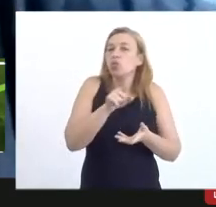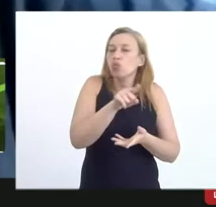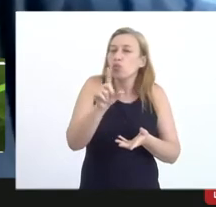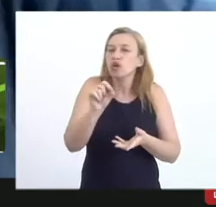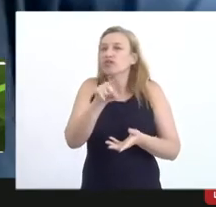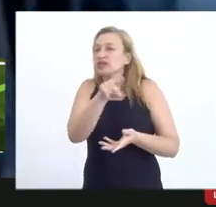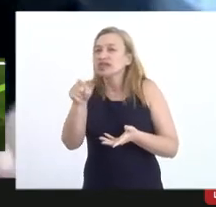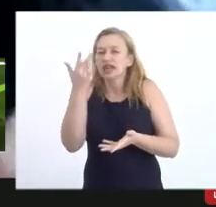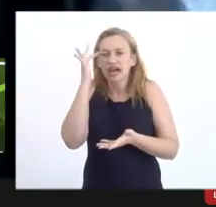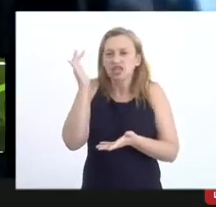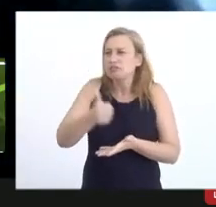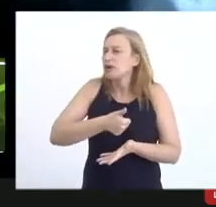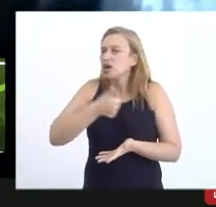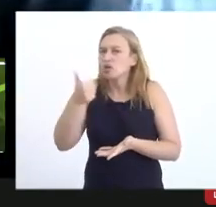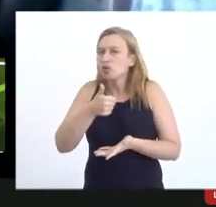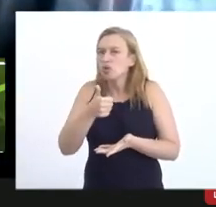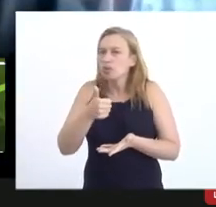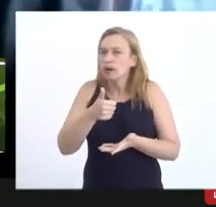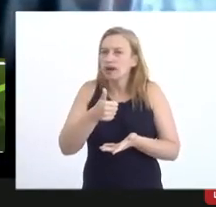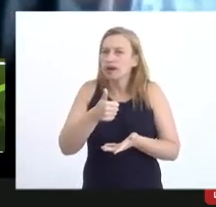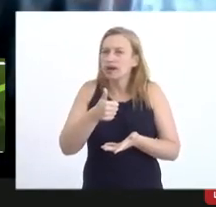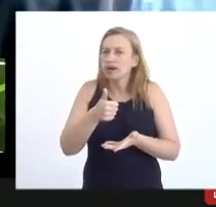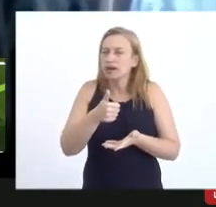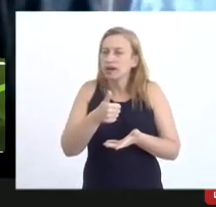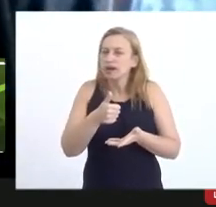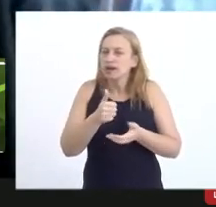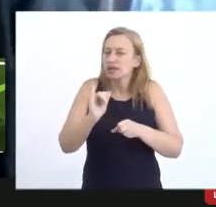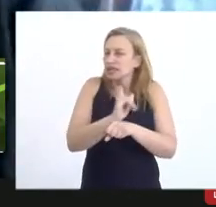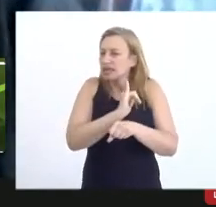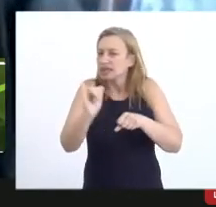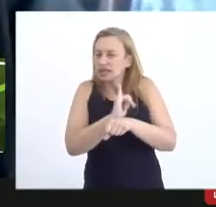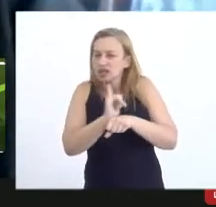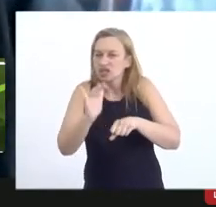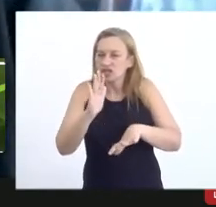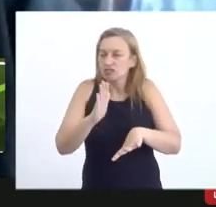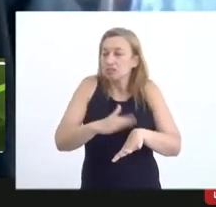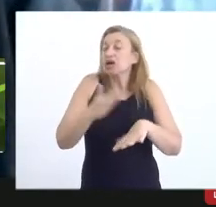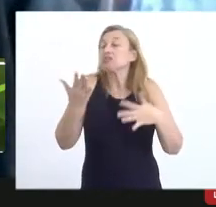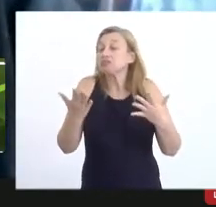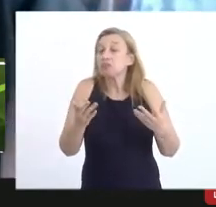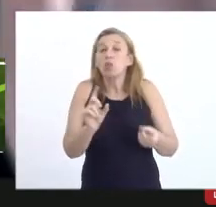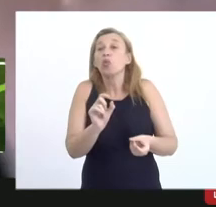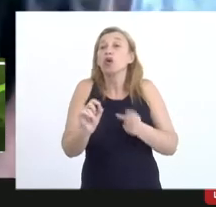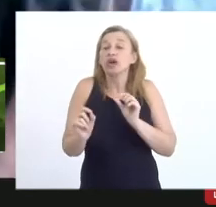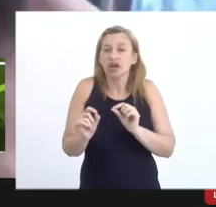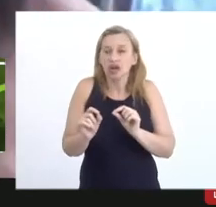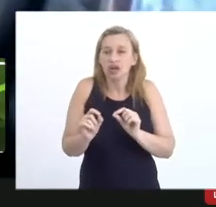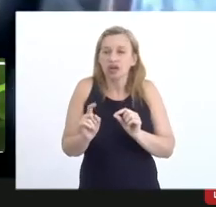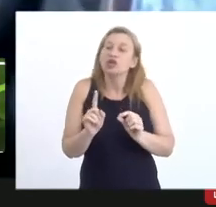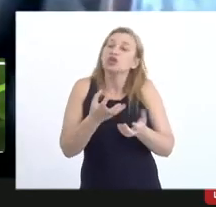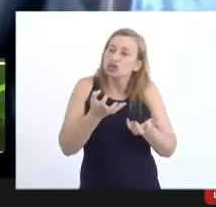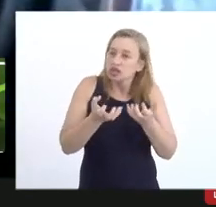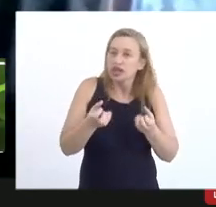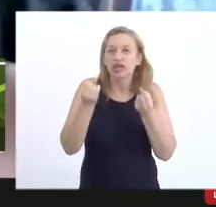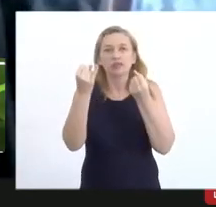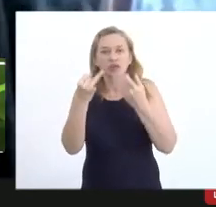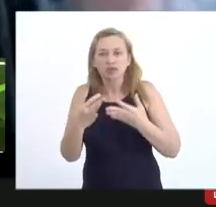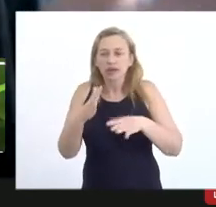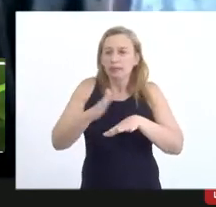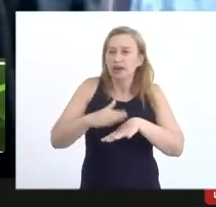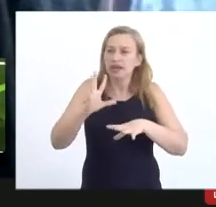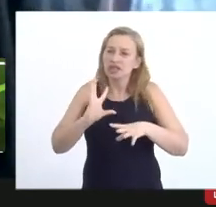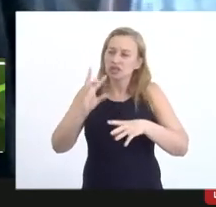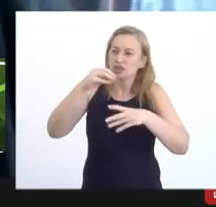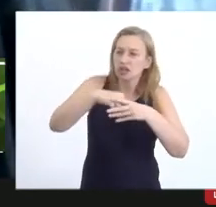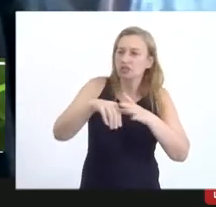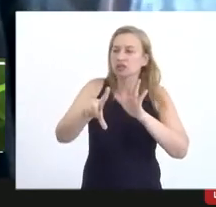defendida não contrariar nenhuma norma contábil que obviamente a gente não quer a quer simplificar dentro da lei